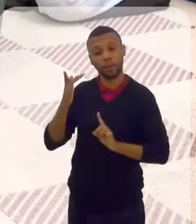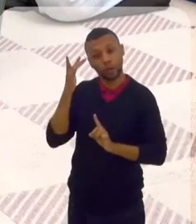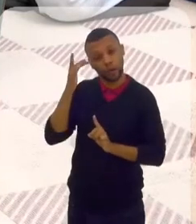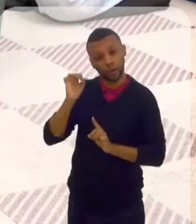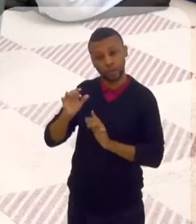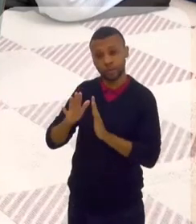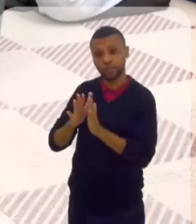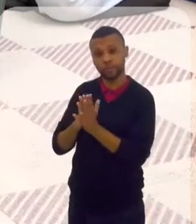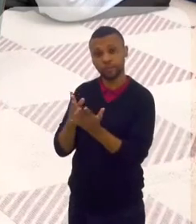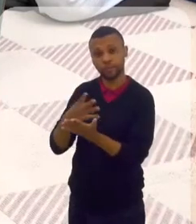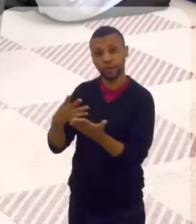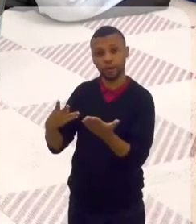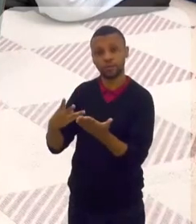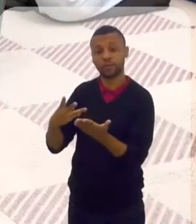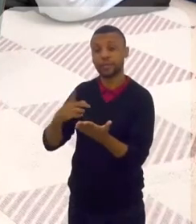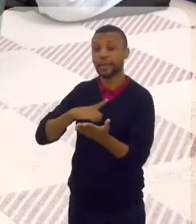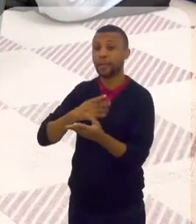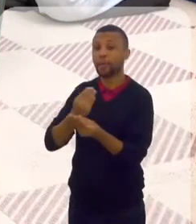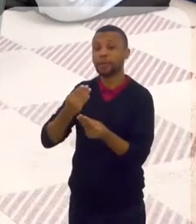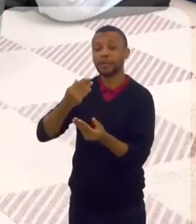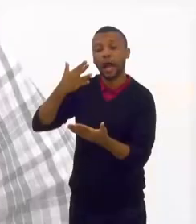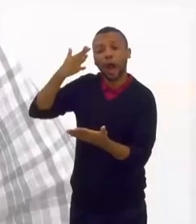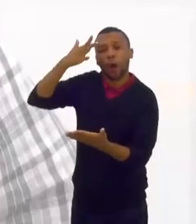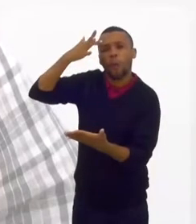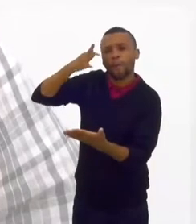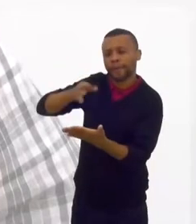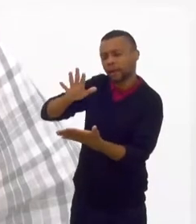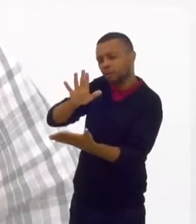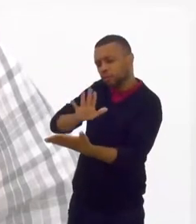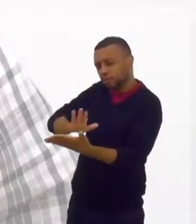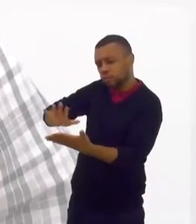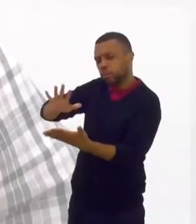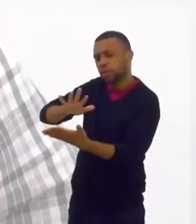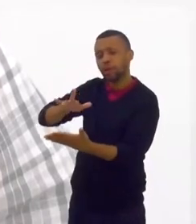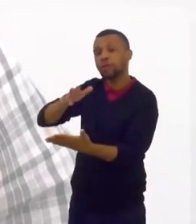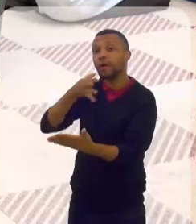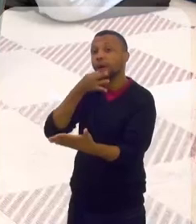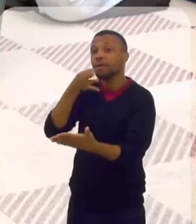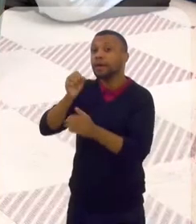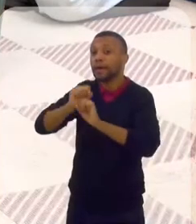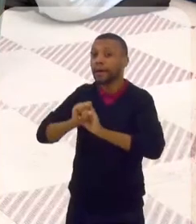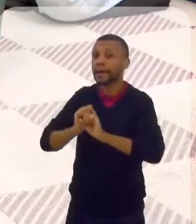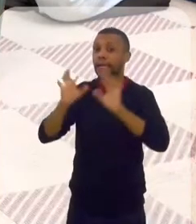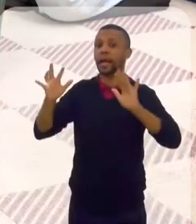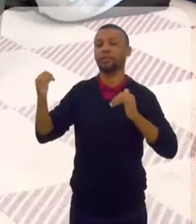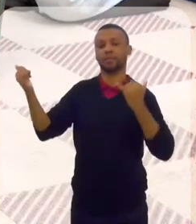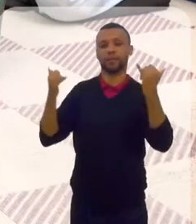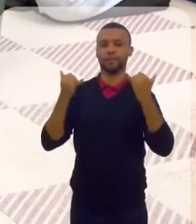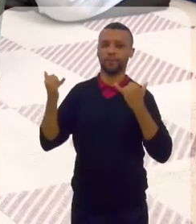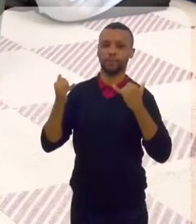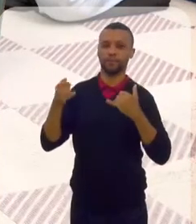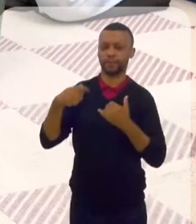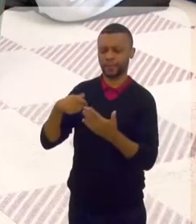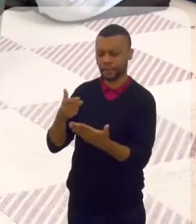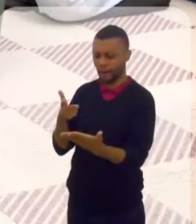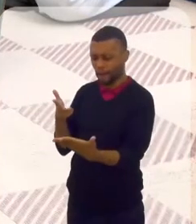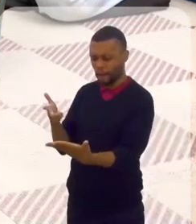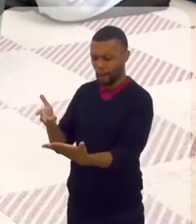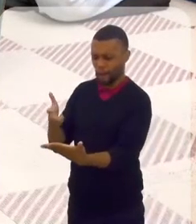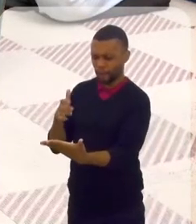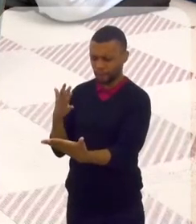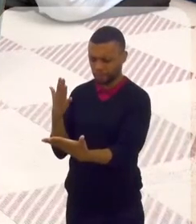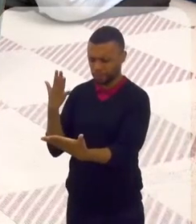livro de muita interpretação. Ele não é taxativo no que você tem que fazer. Você tem que entender